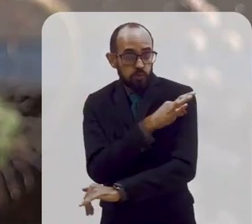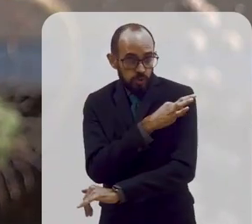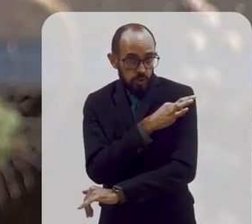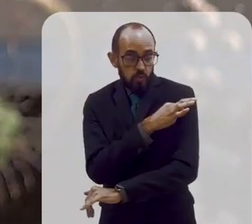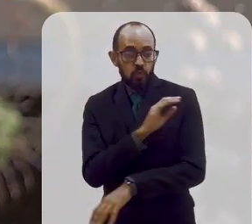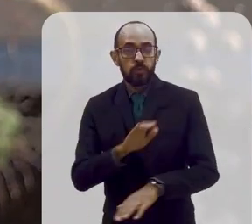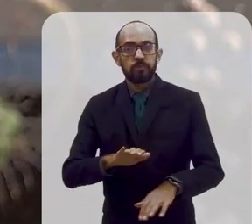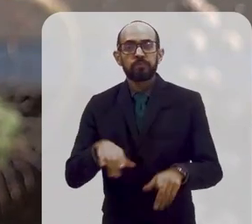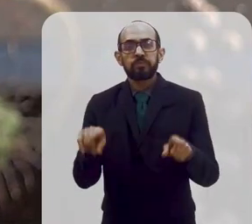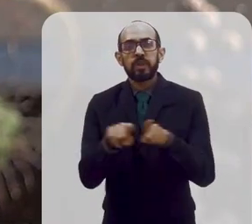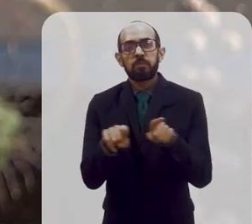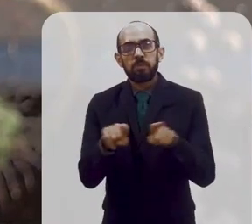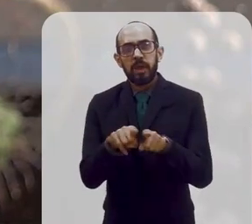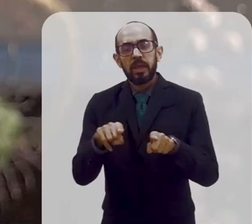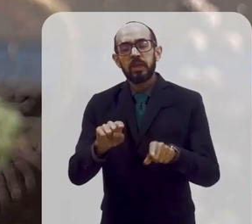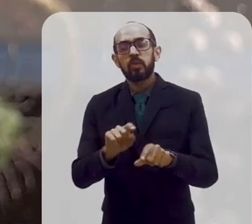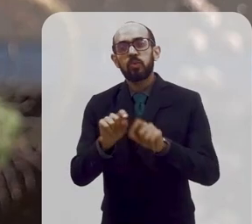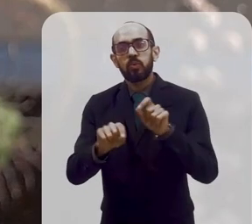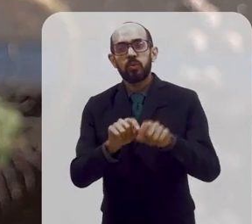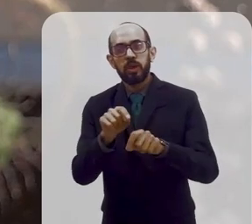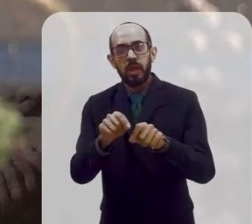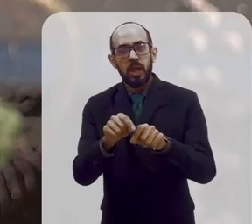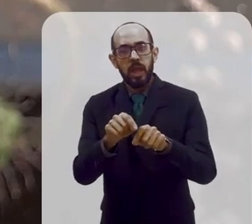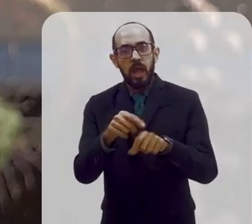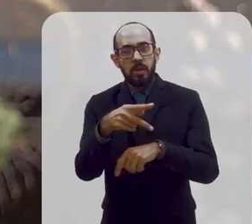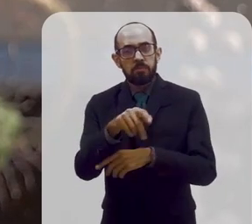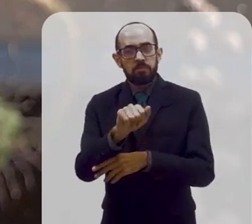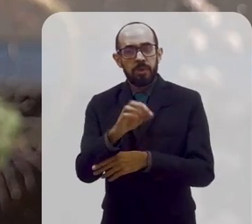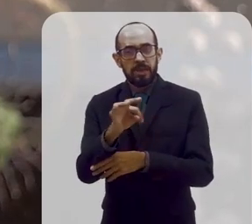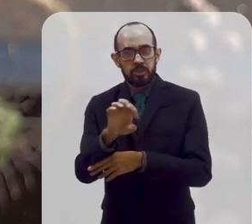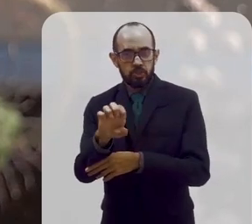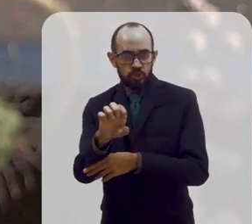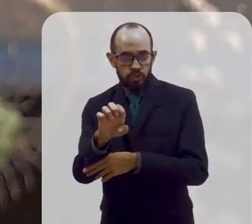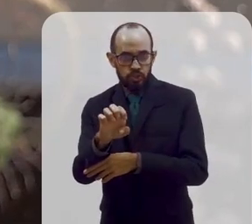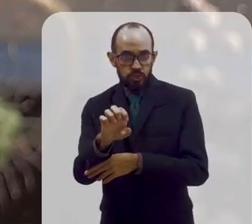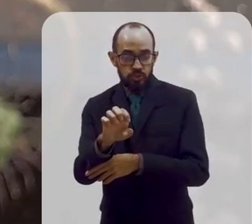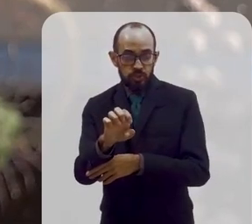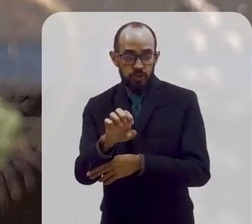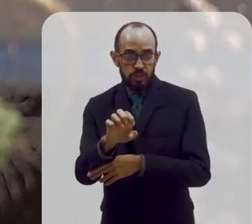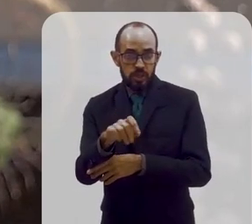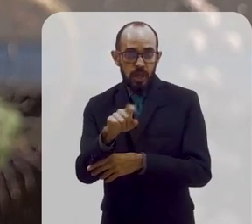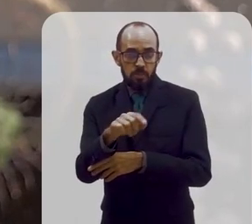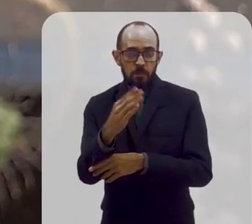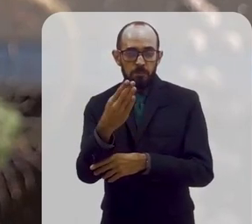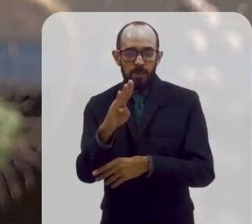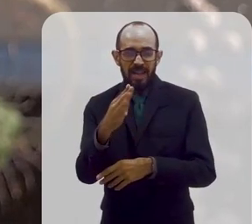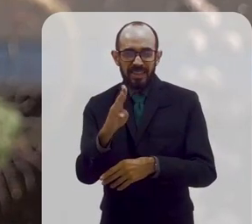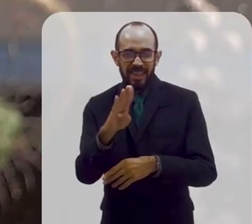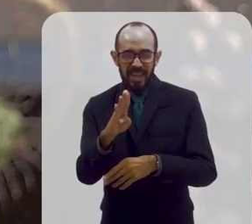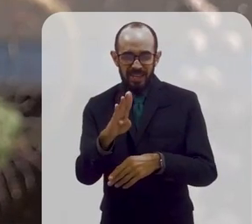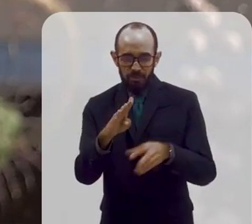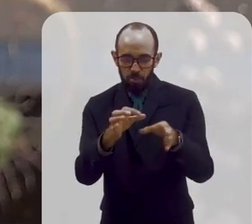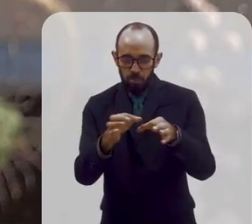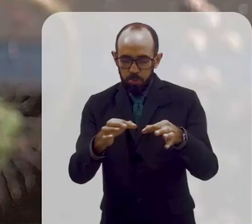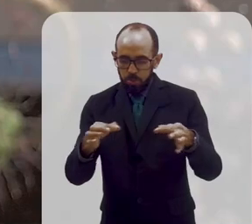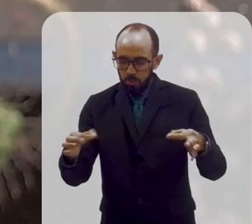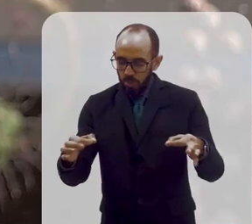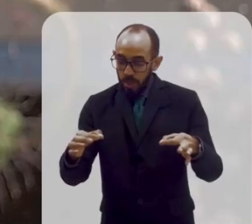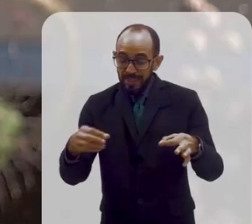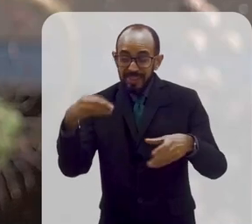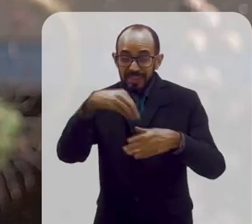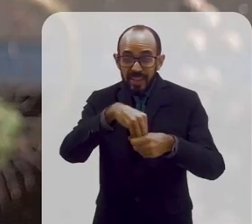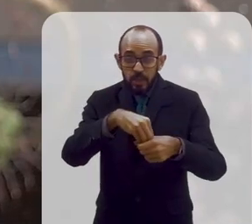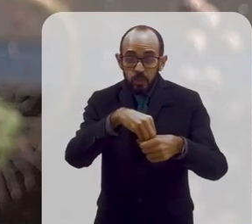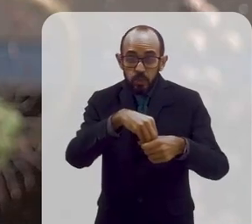mosquito. Você tinha também a peste bubônica, transmitida por uma bactéria dentro da